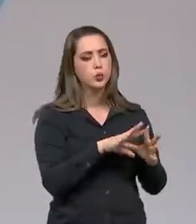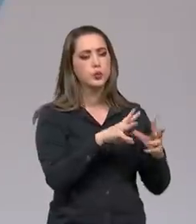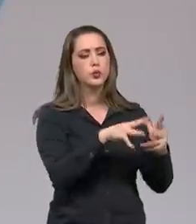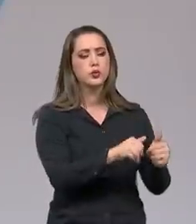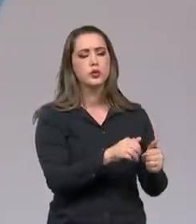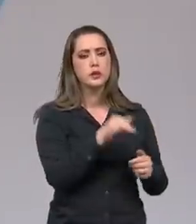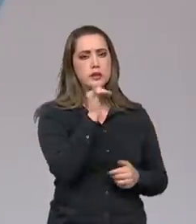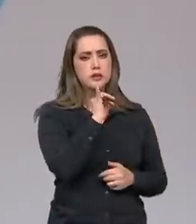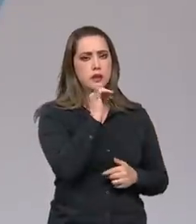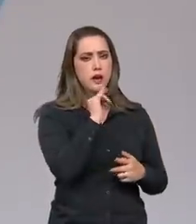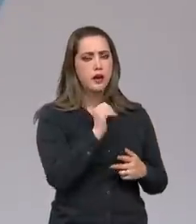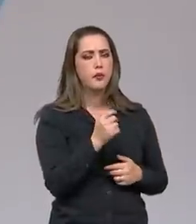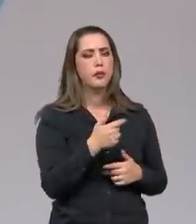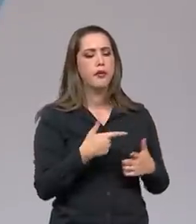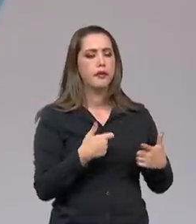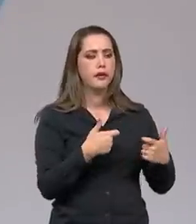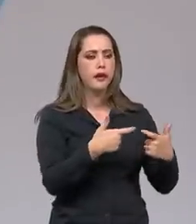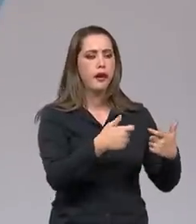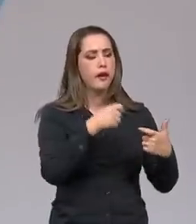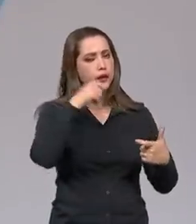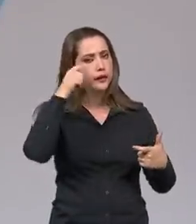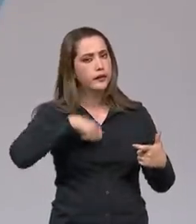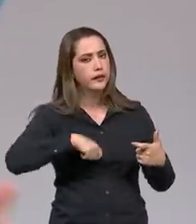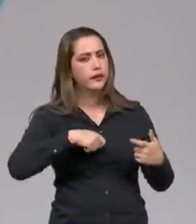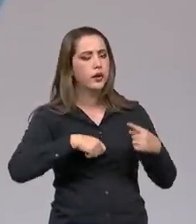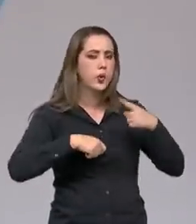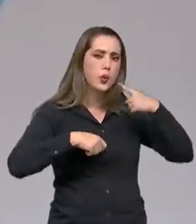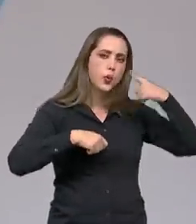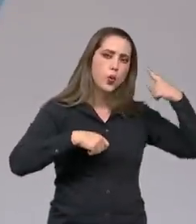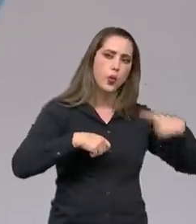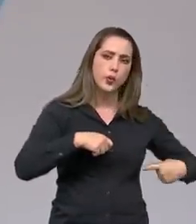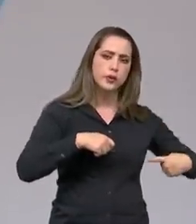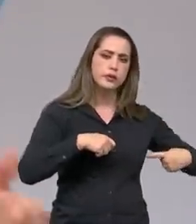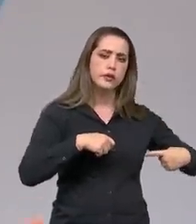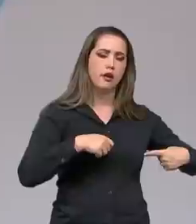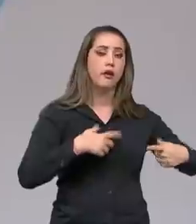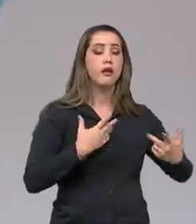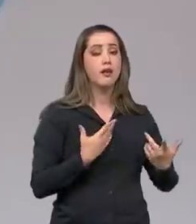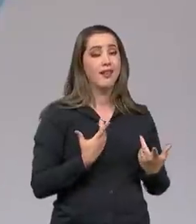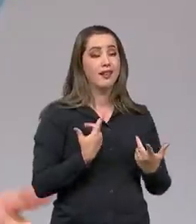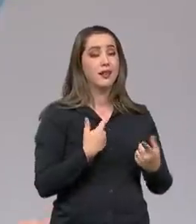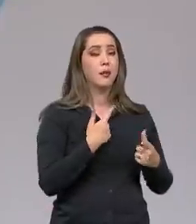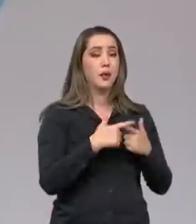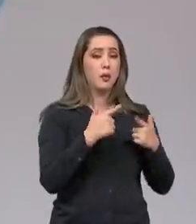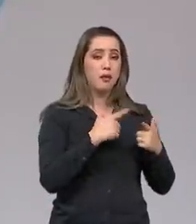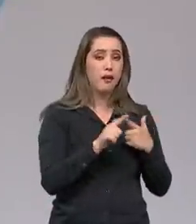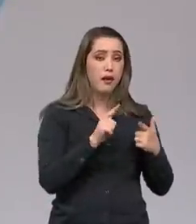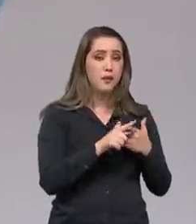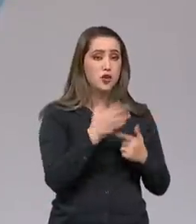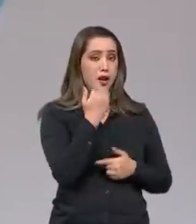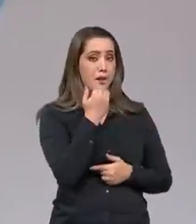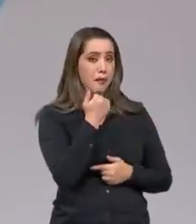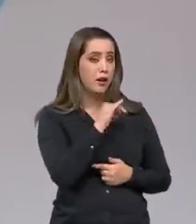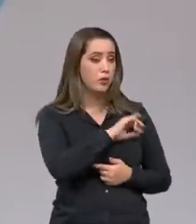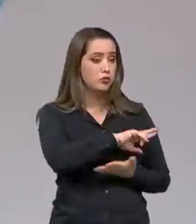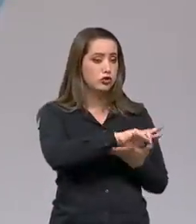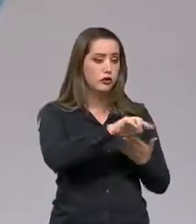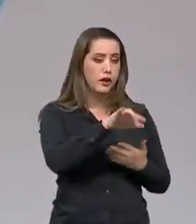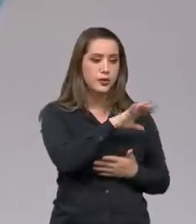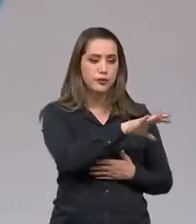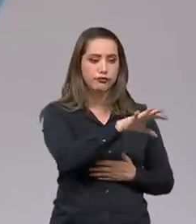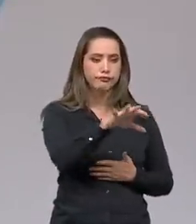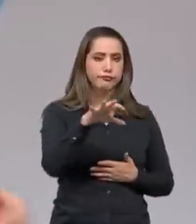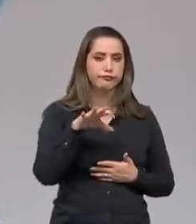esse conflito entre Rússia e Ucrânia, que, inclusive, afeta o fornecimento de insumos para diversas cadeias produtivas.